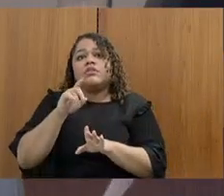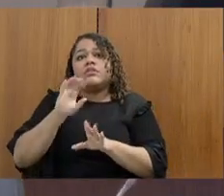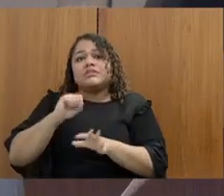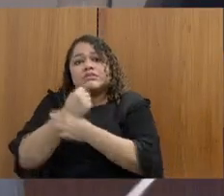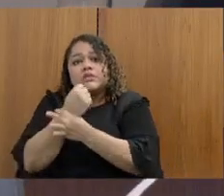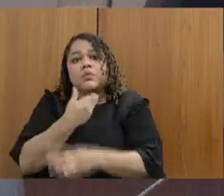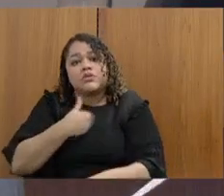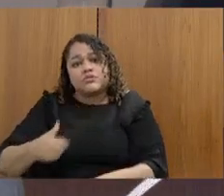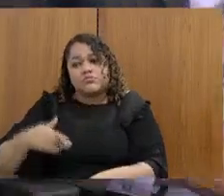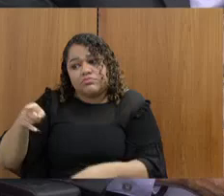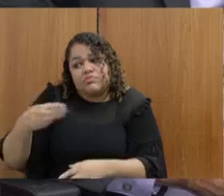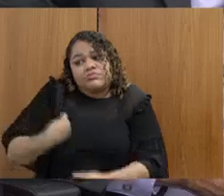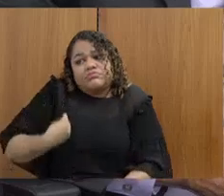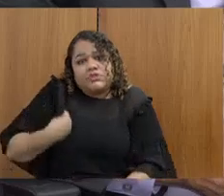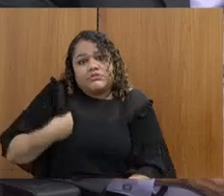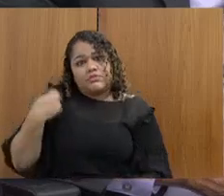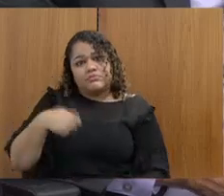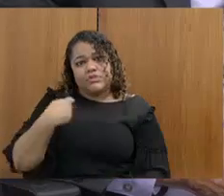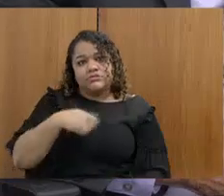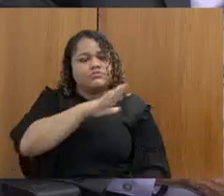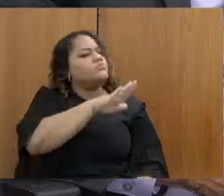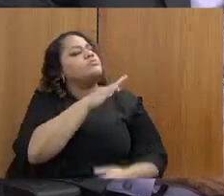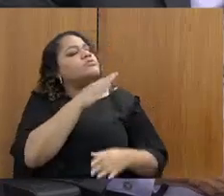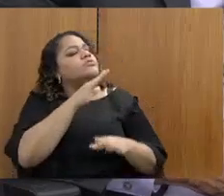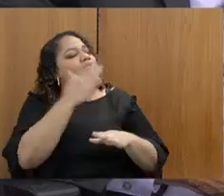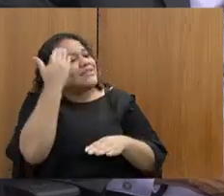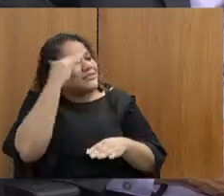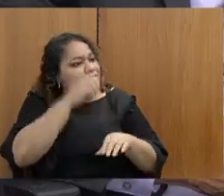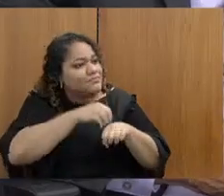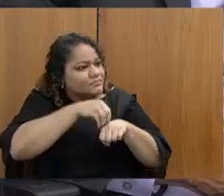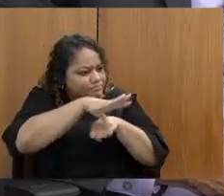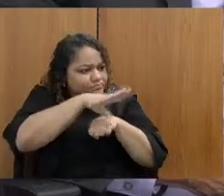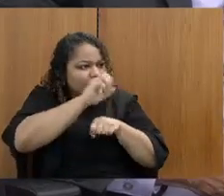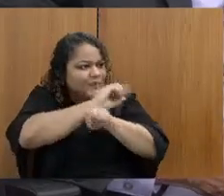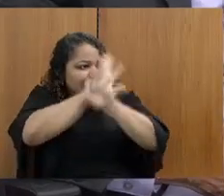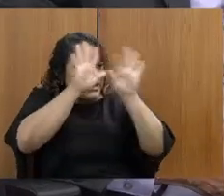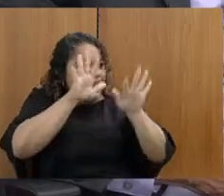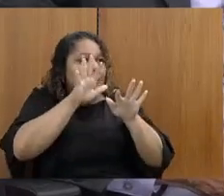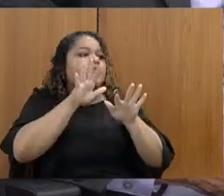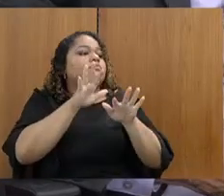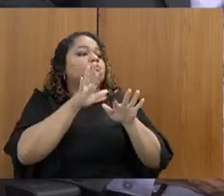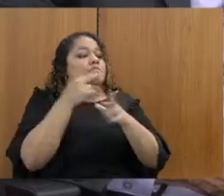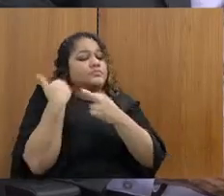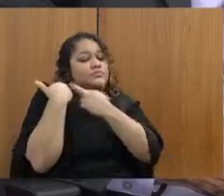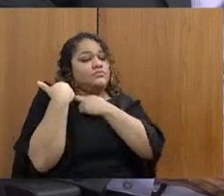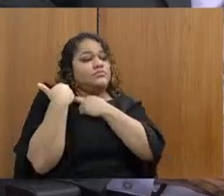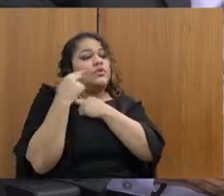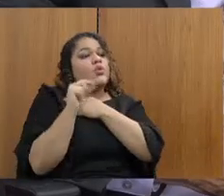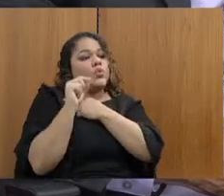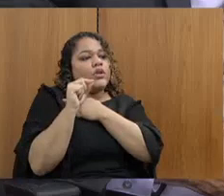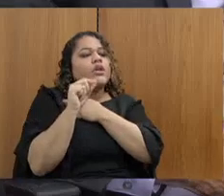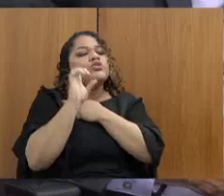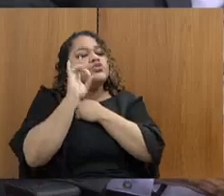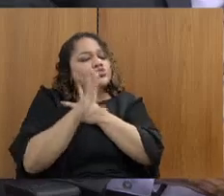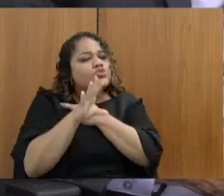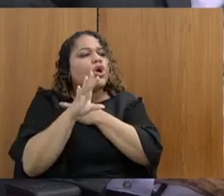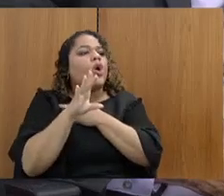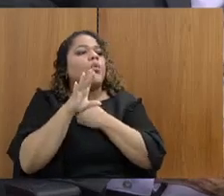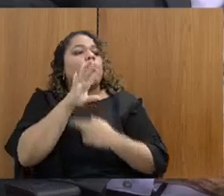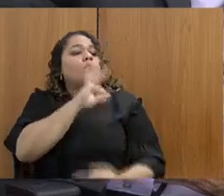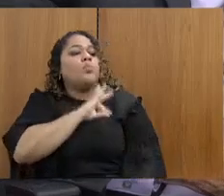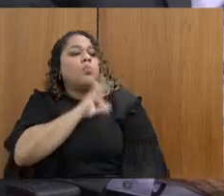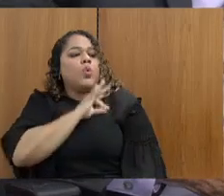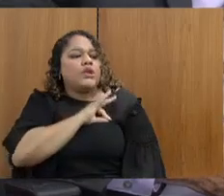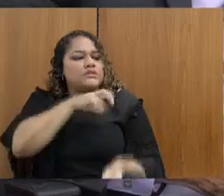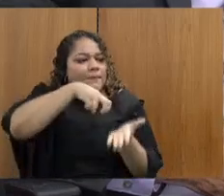a minha pergunta. Deputada, só um esclarecimento. A tropa que compete diretamente a Sejuspe é a polícia penal e o sócio educativo. quando há